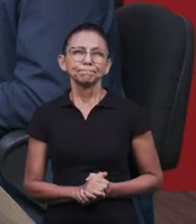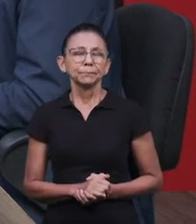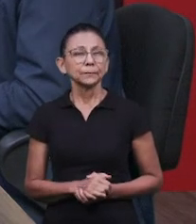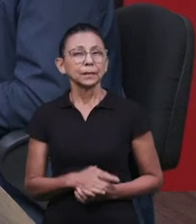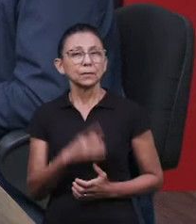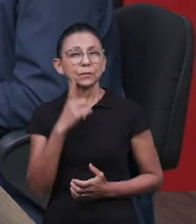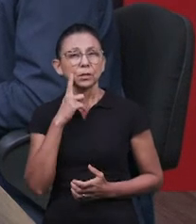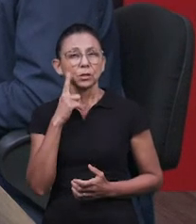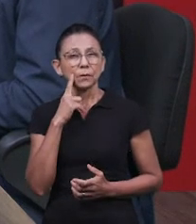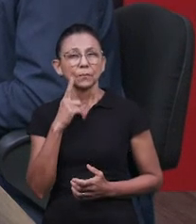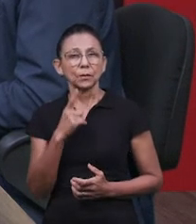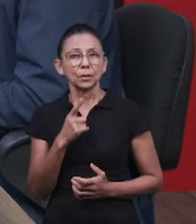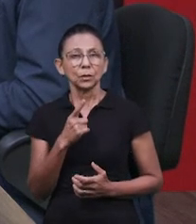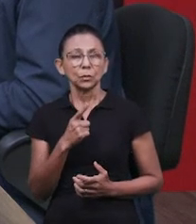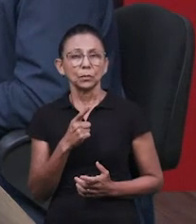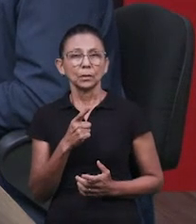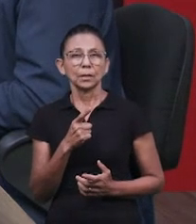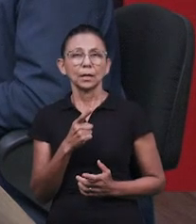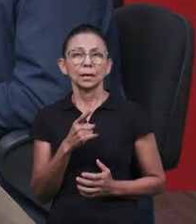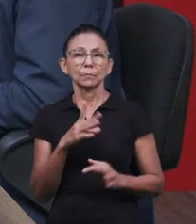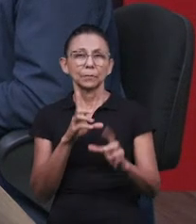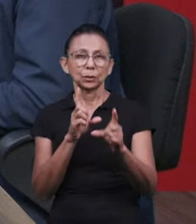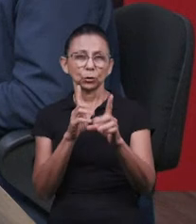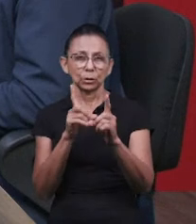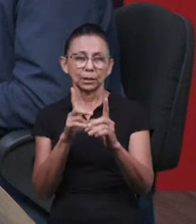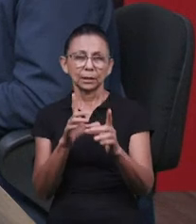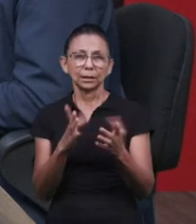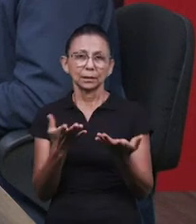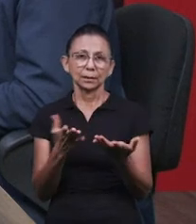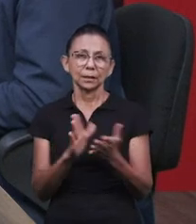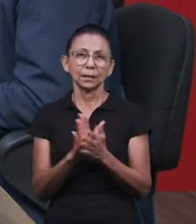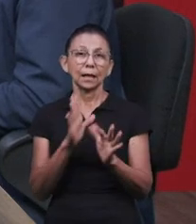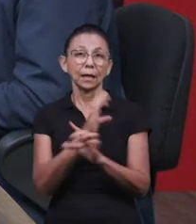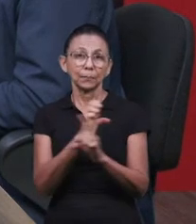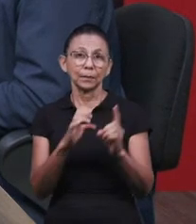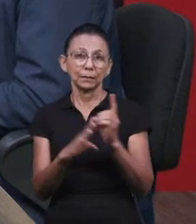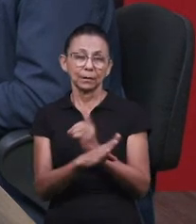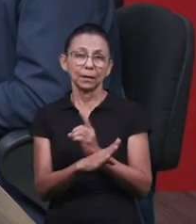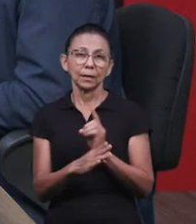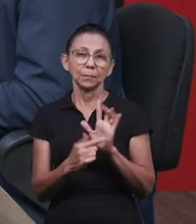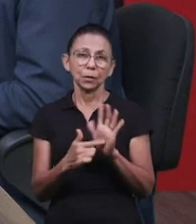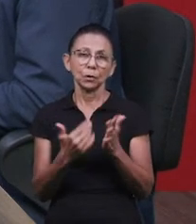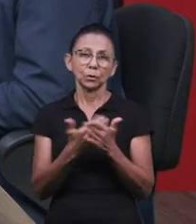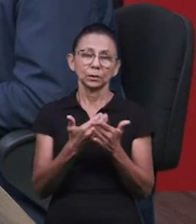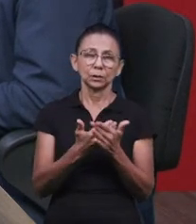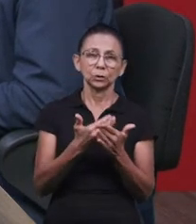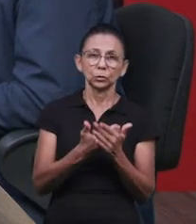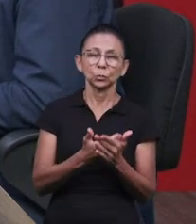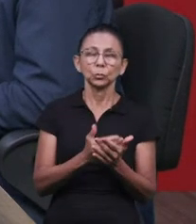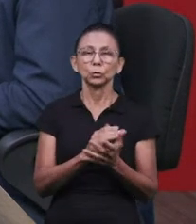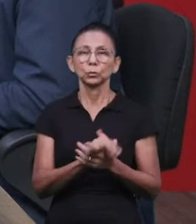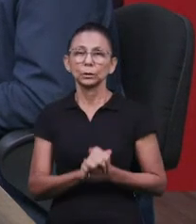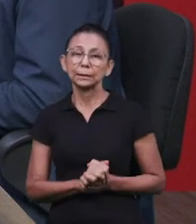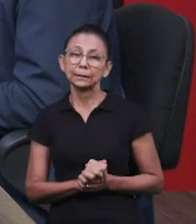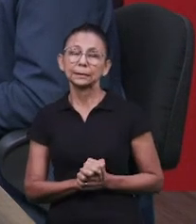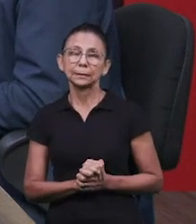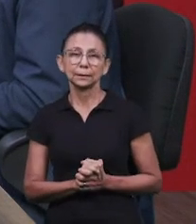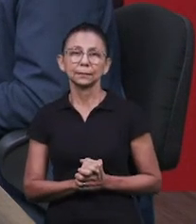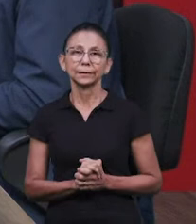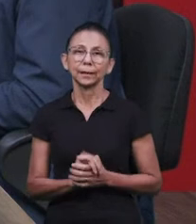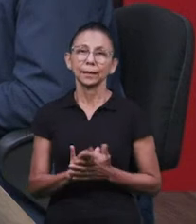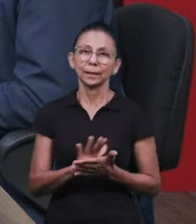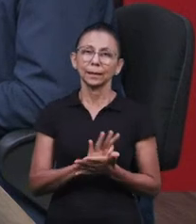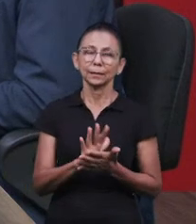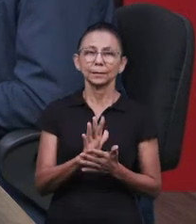em Cantagnes que são as raposinhas. Exato. Aquelas coisas que vem, corroborando o você disse, Luiz, que vem para destruir as